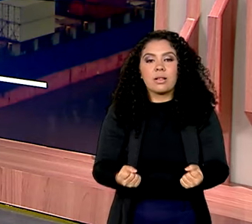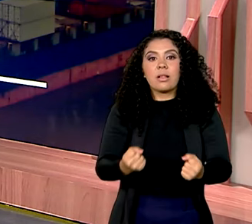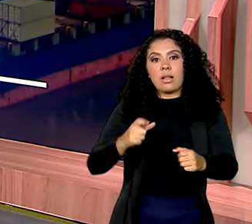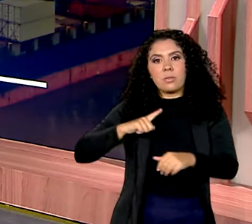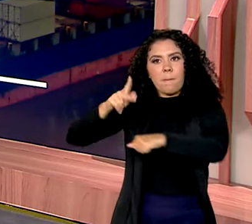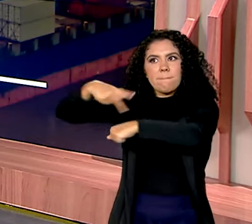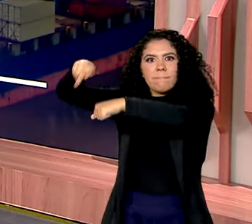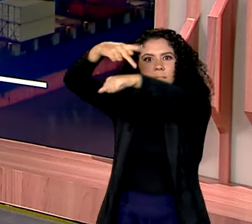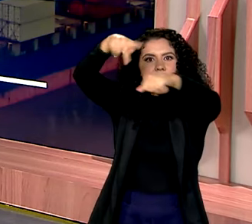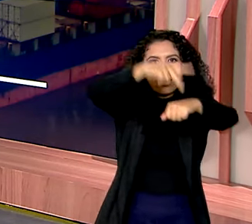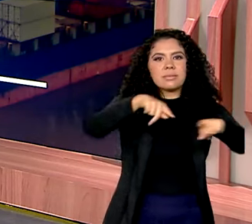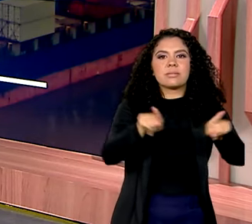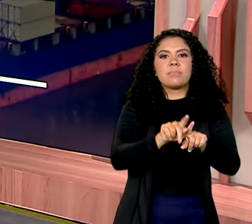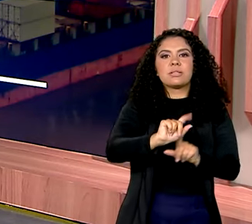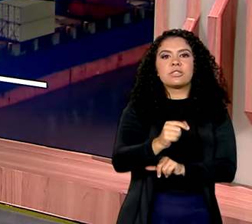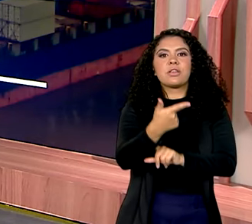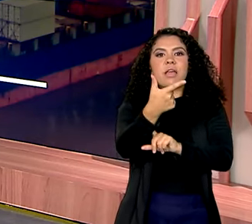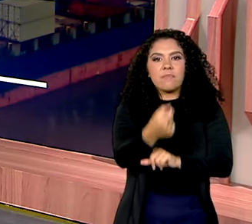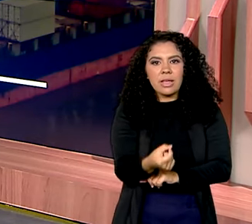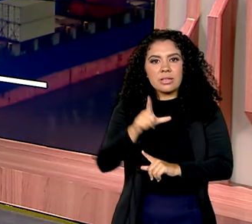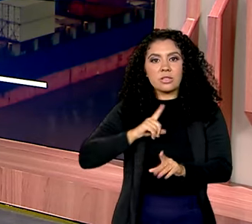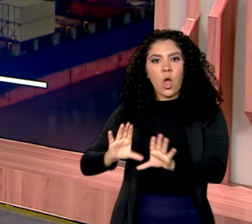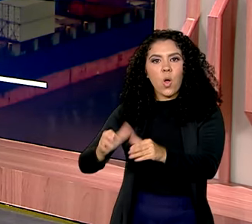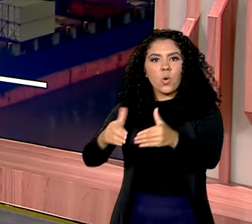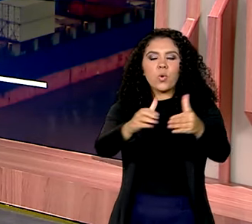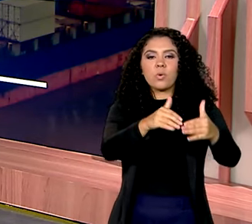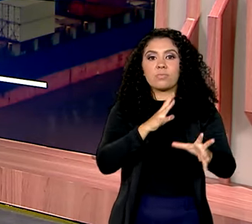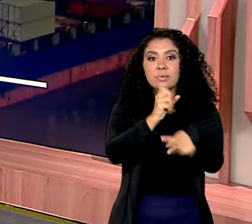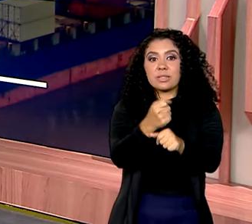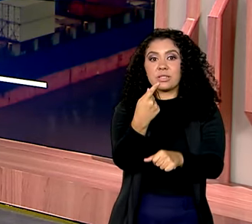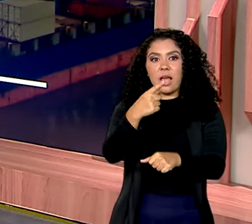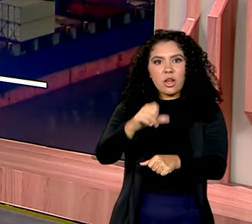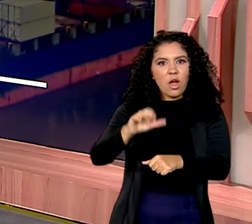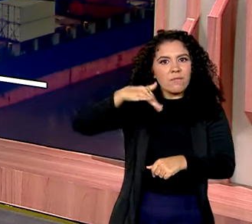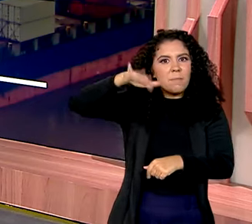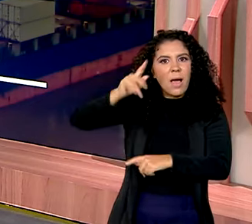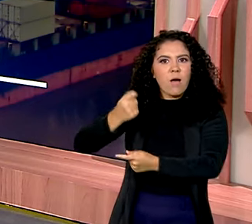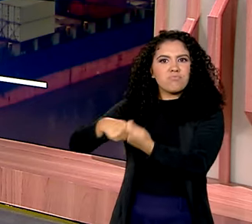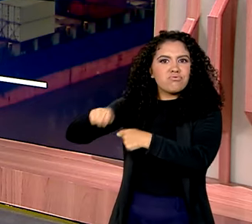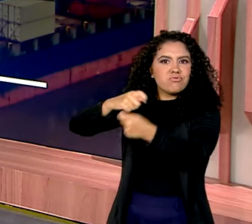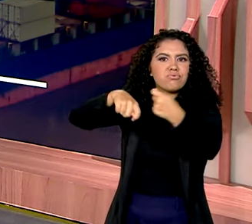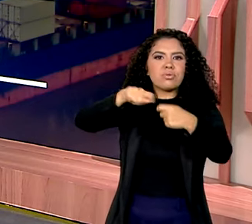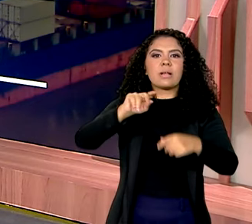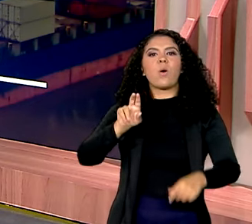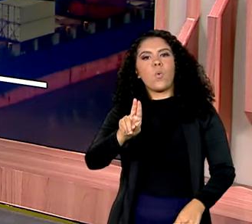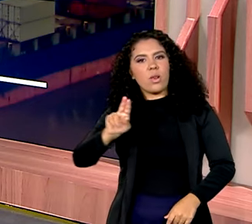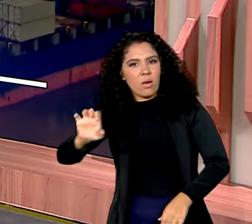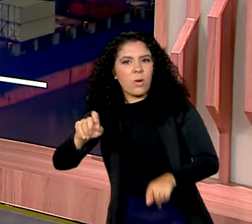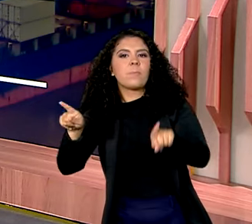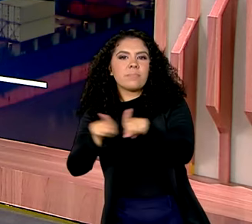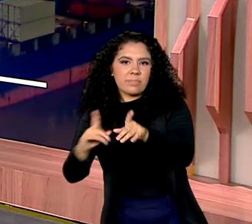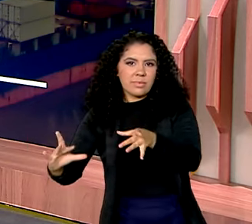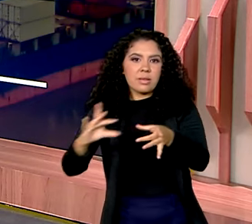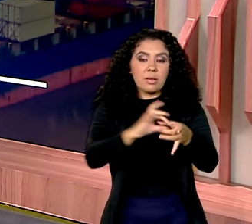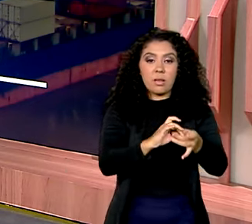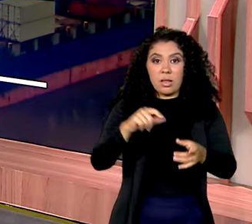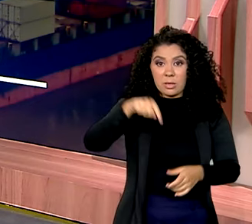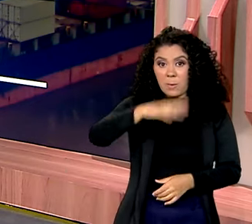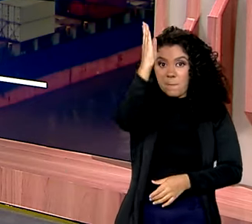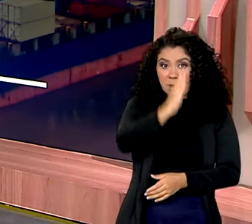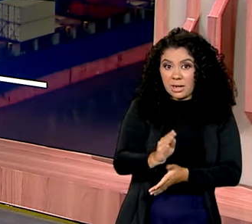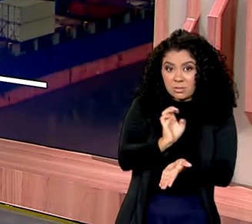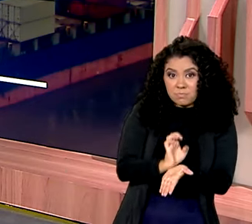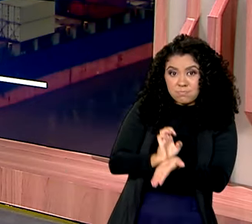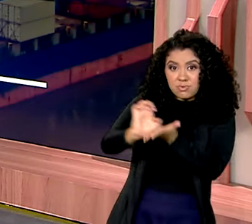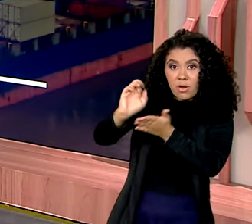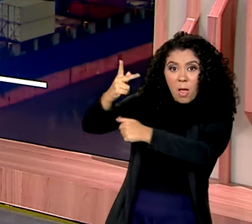G20, grupo das 19 maiores economias do mundo, mais a União Europeia. O valor exportado pelo Brasil para essas